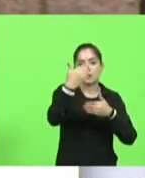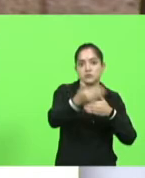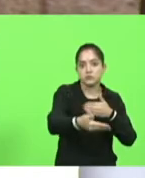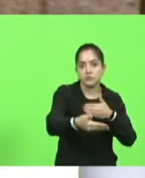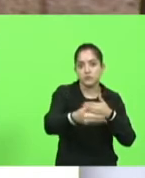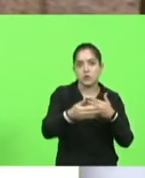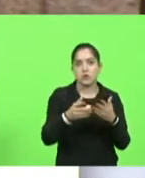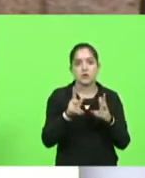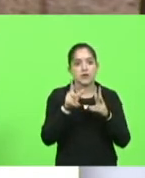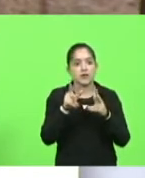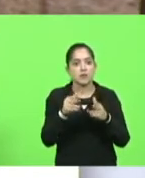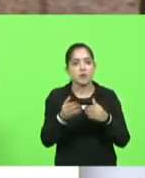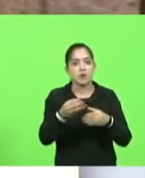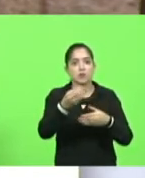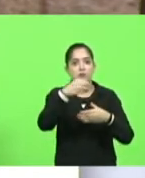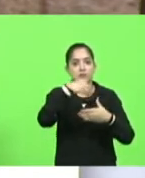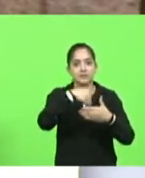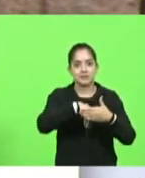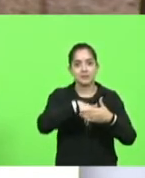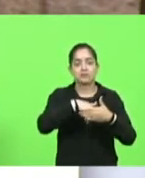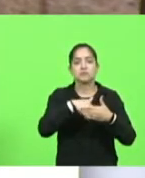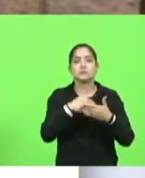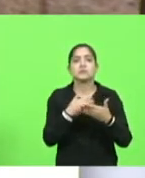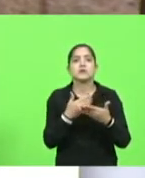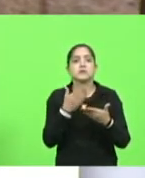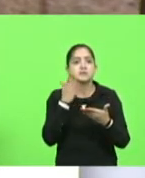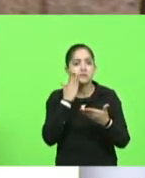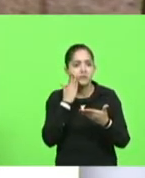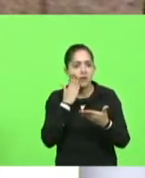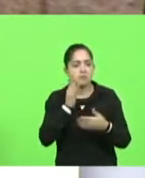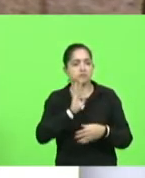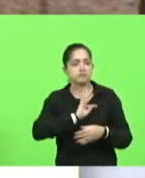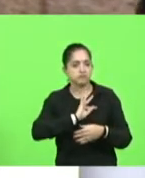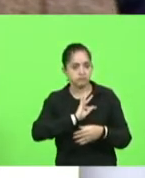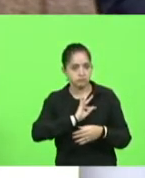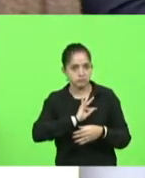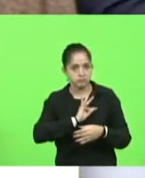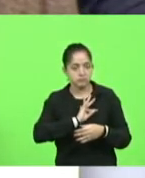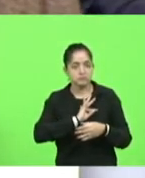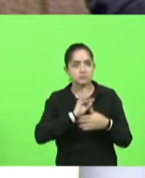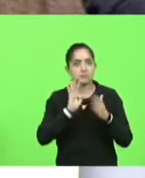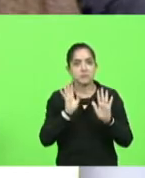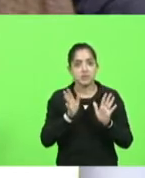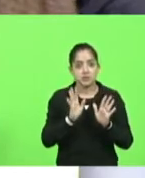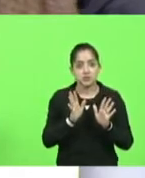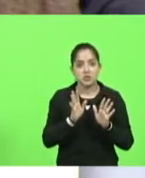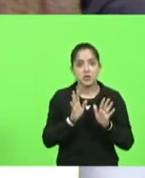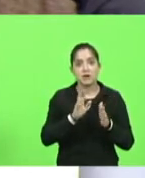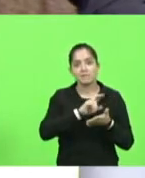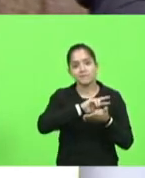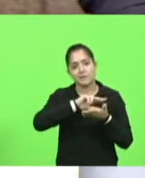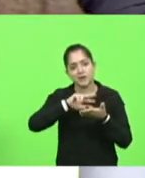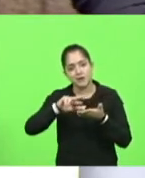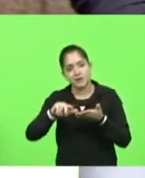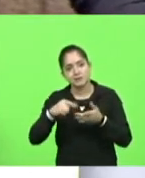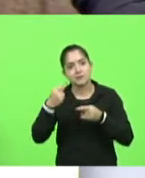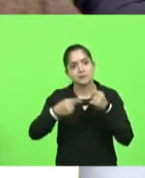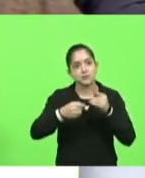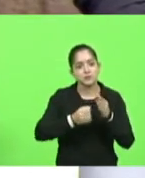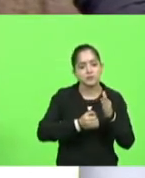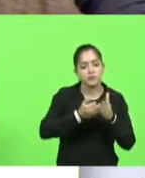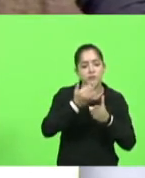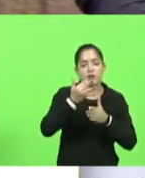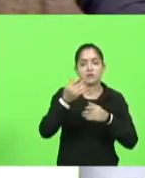fosse área interna. O governo sabe disso os técnicos sabem disso já aconteceram diversas reuniões entretanto